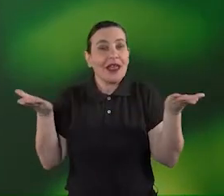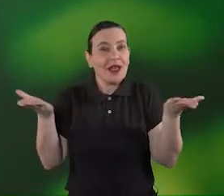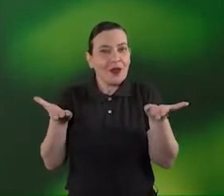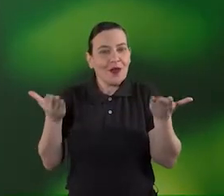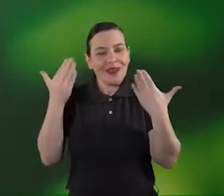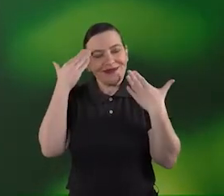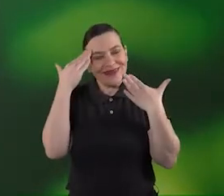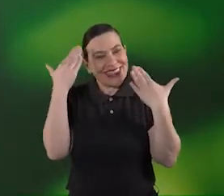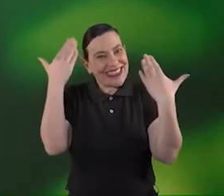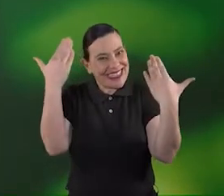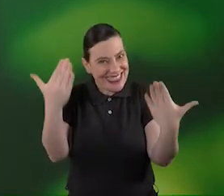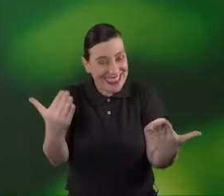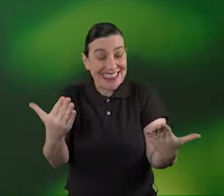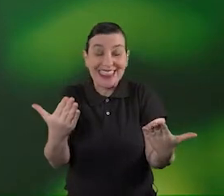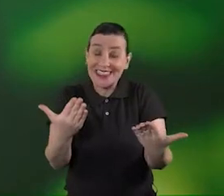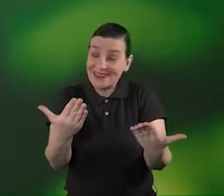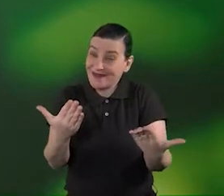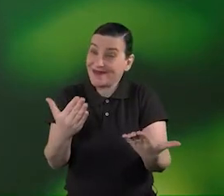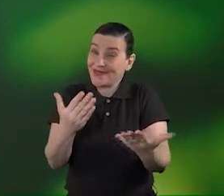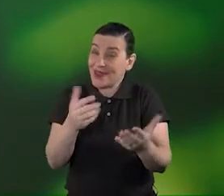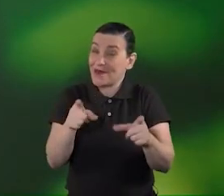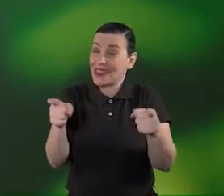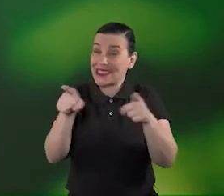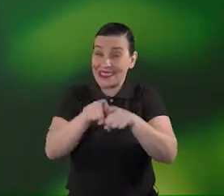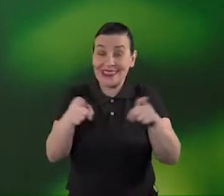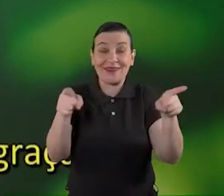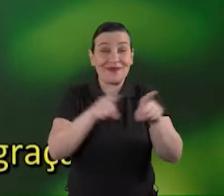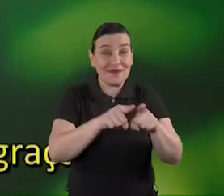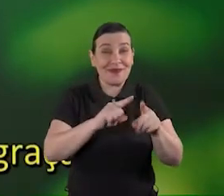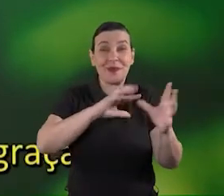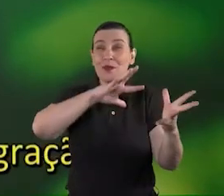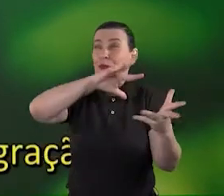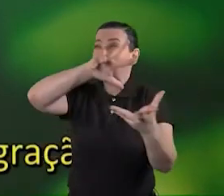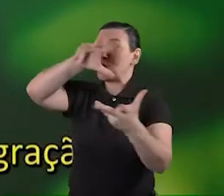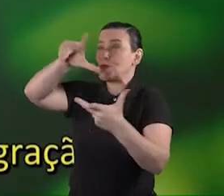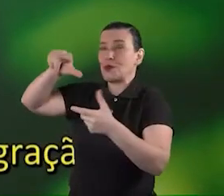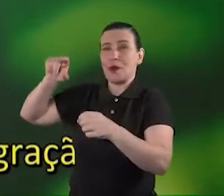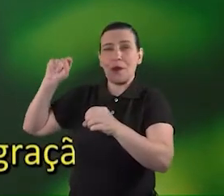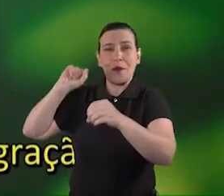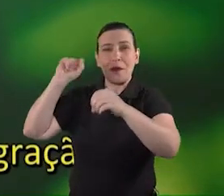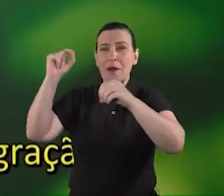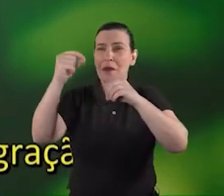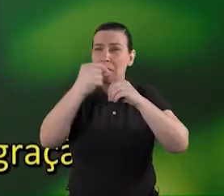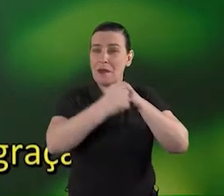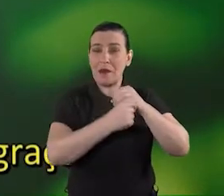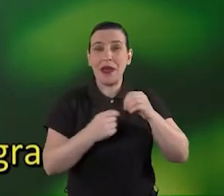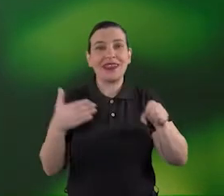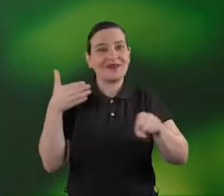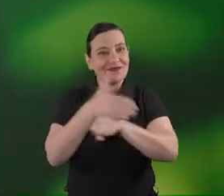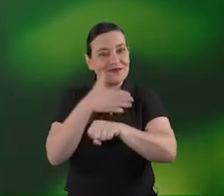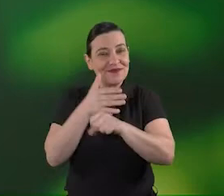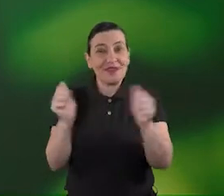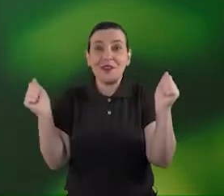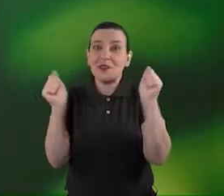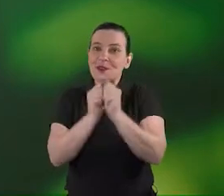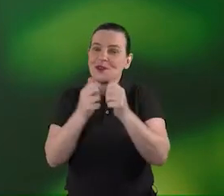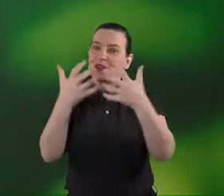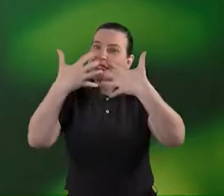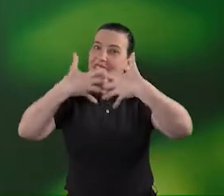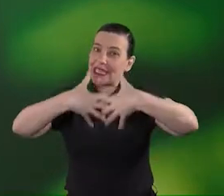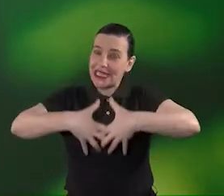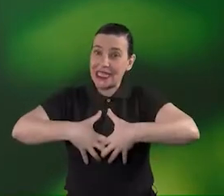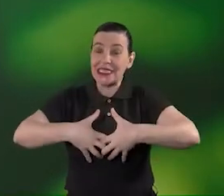para agradecer aos muitos parceiros que temos ao redor do mundo que estão participando conosco dessa integração boa